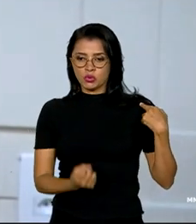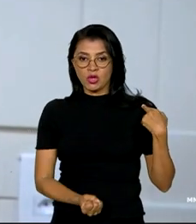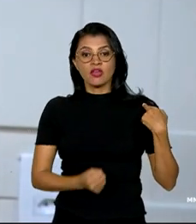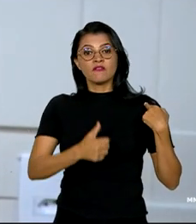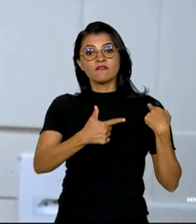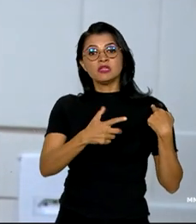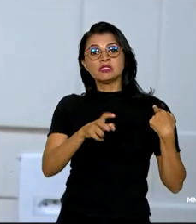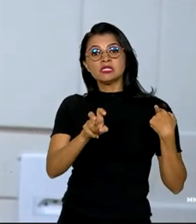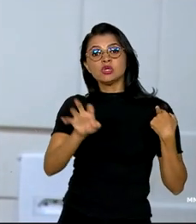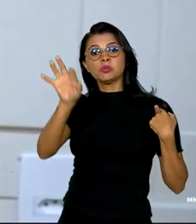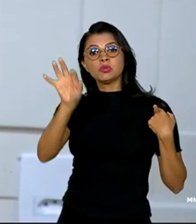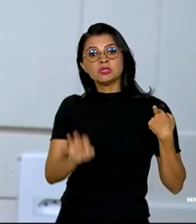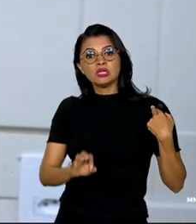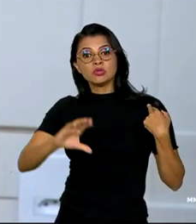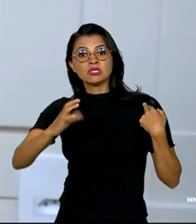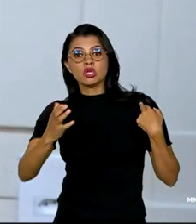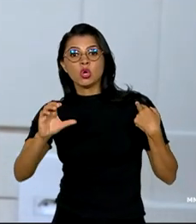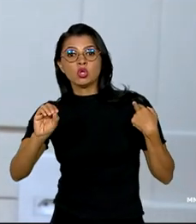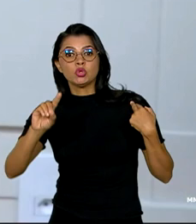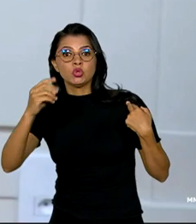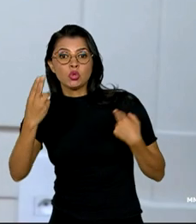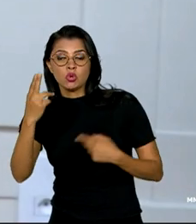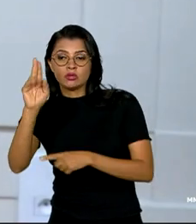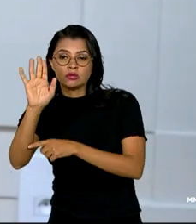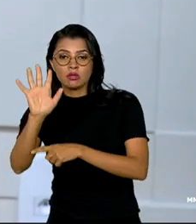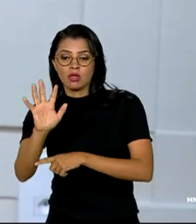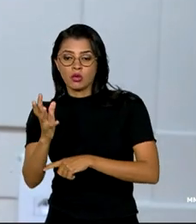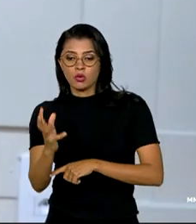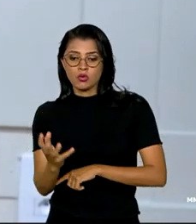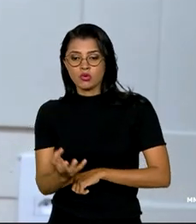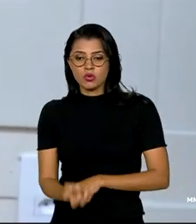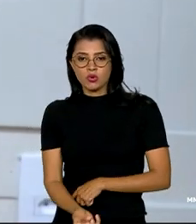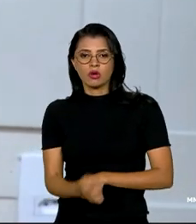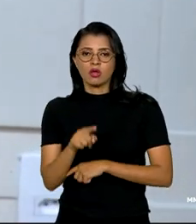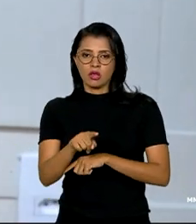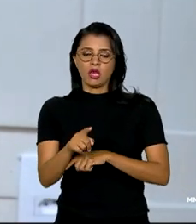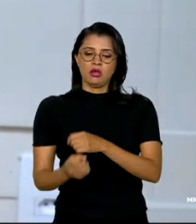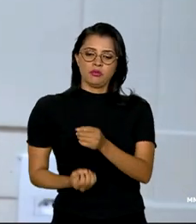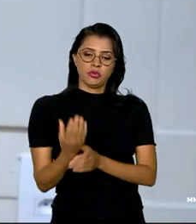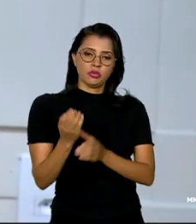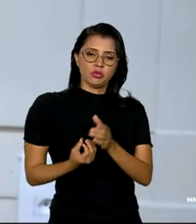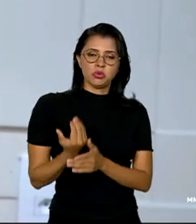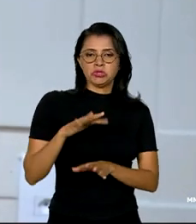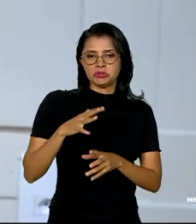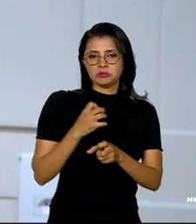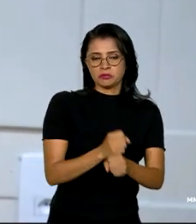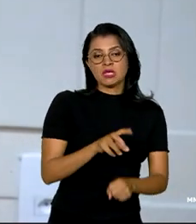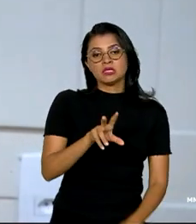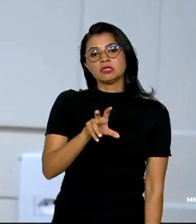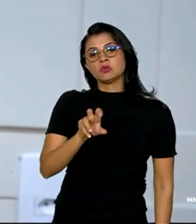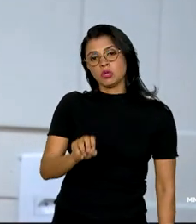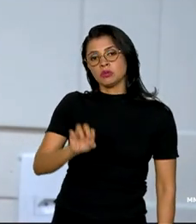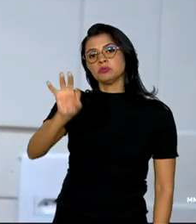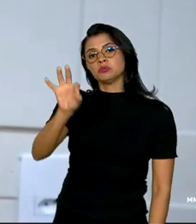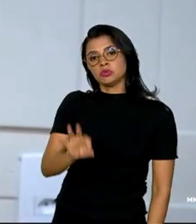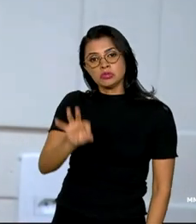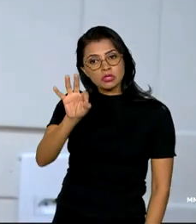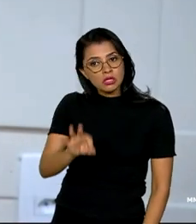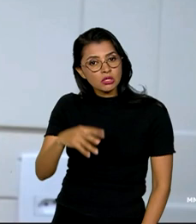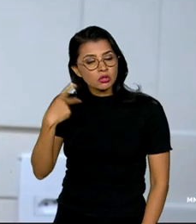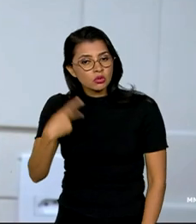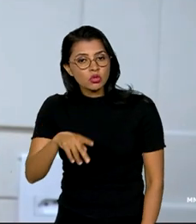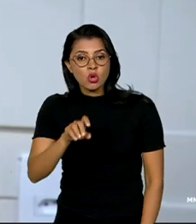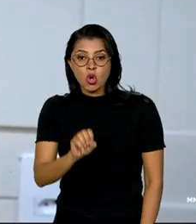% das emissões de CO2, que os oceanos produzem cerca de 50% do